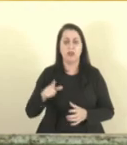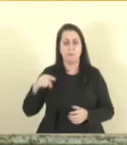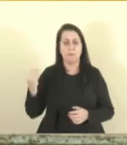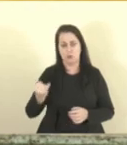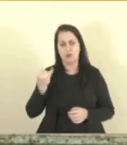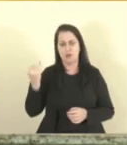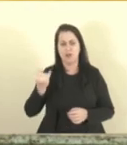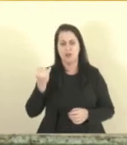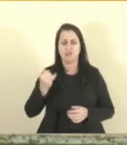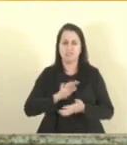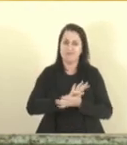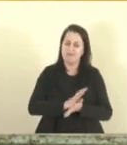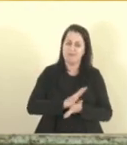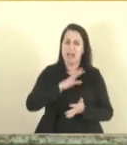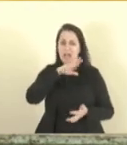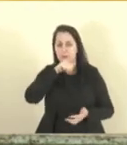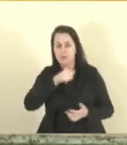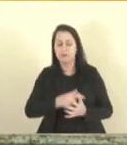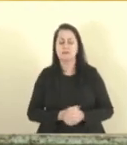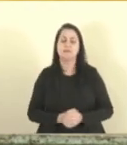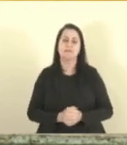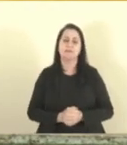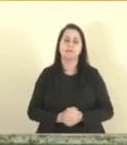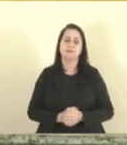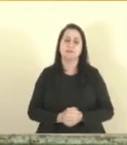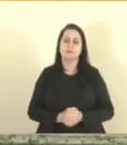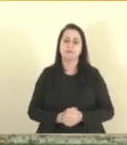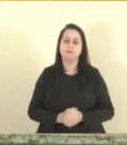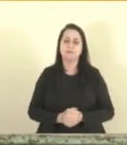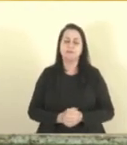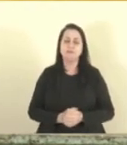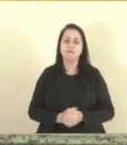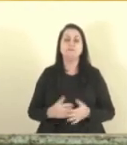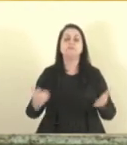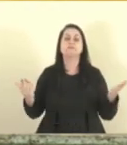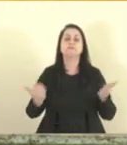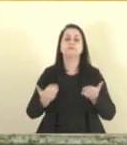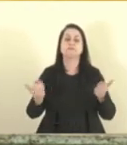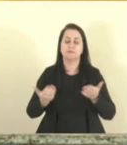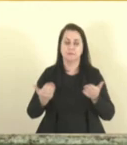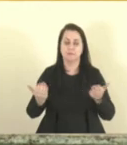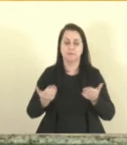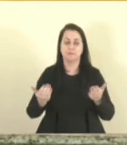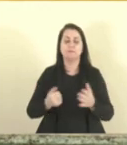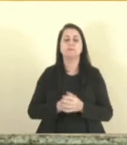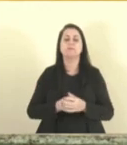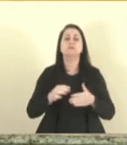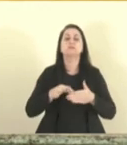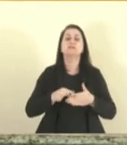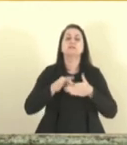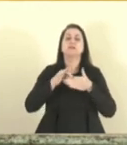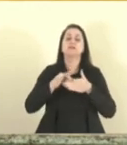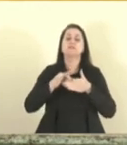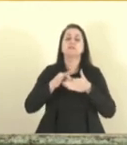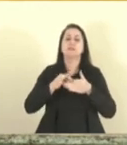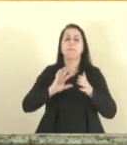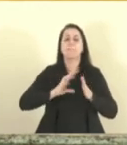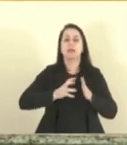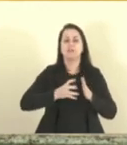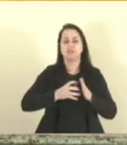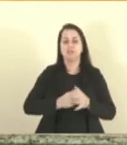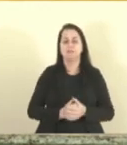Nós passaremos agora à fase do grande expediente, lideranças partidárias.